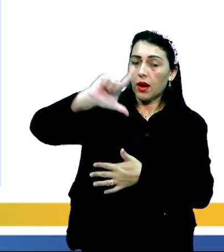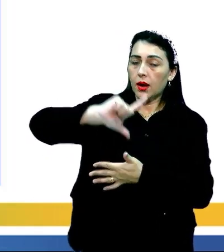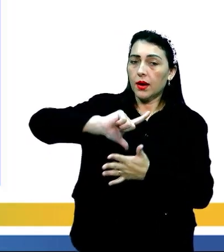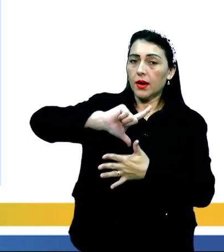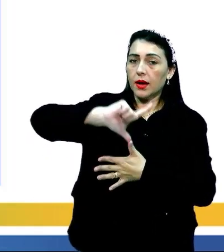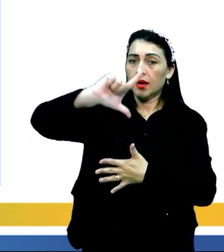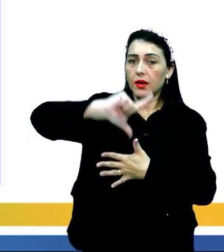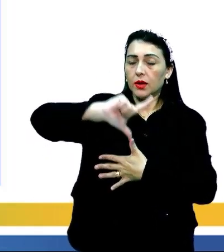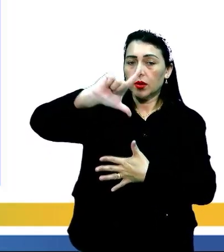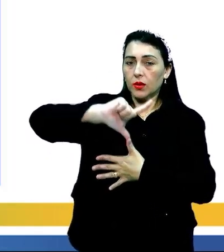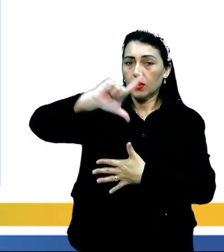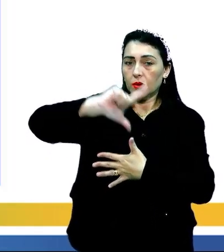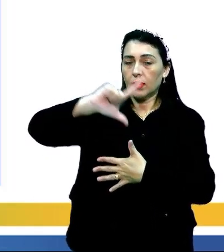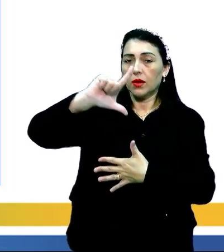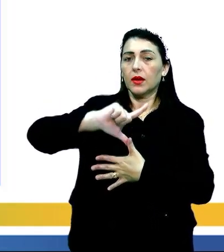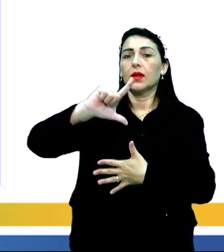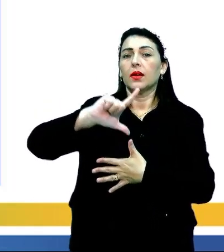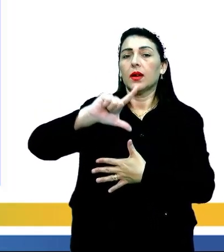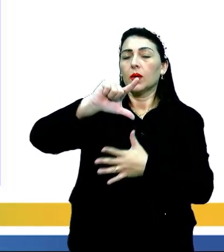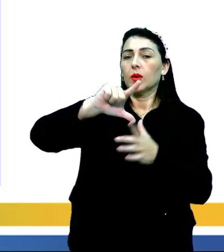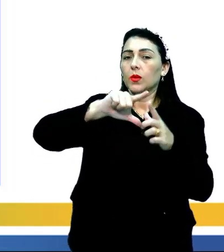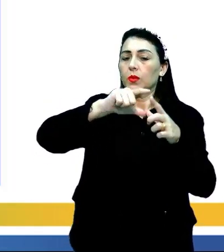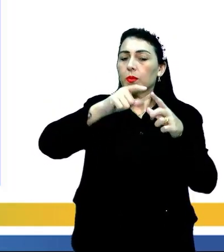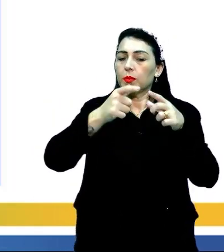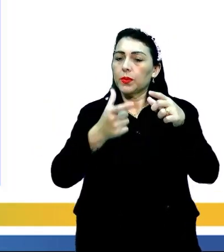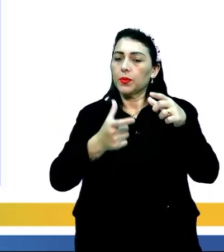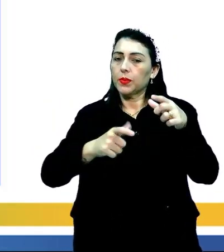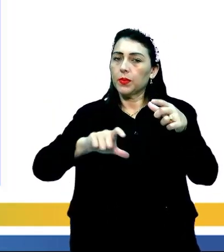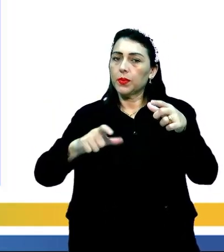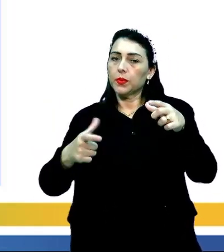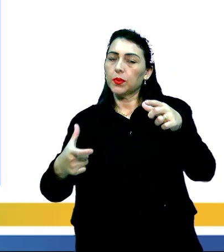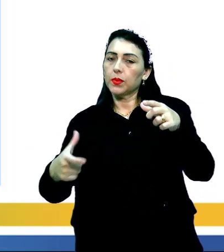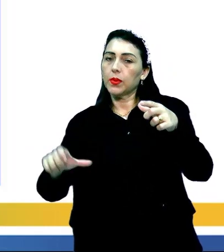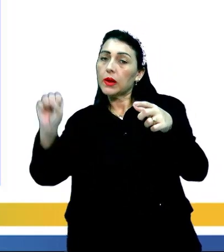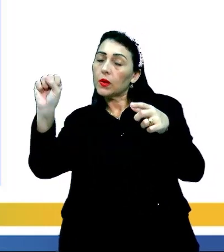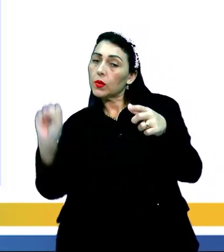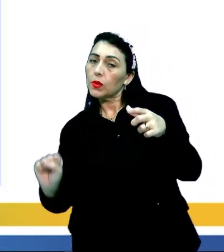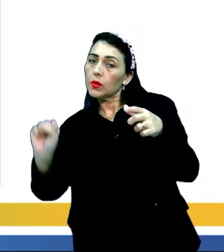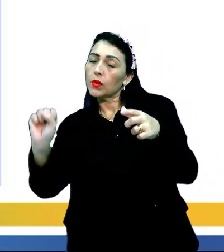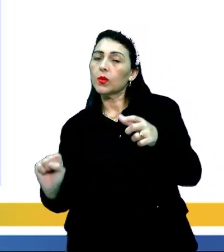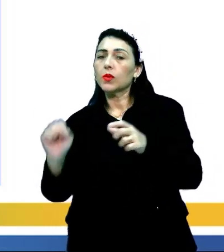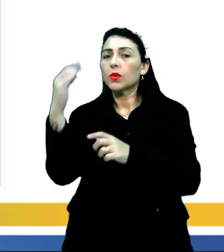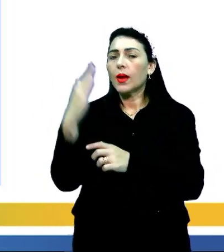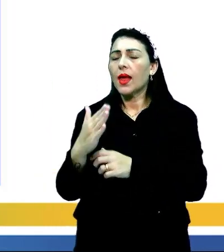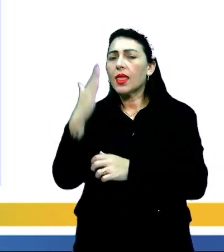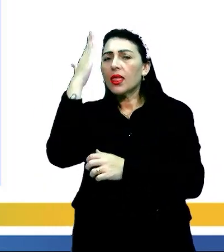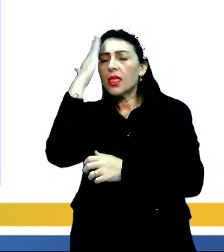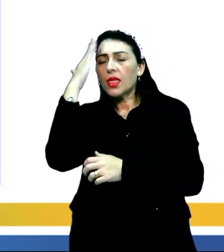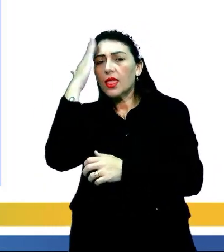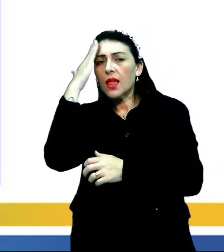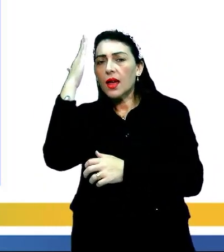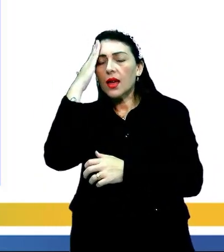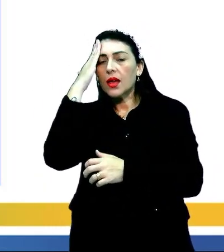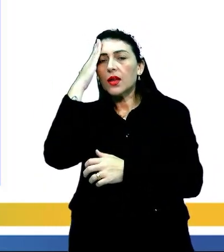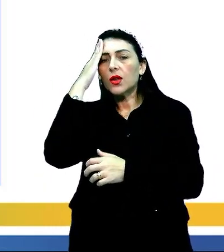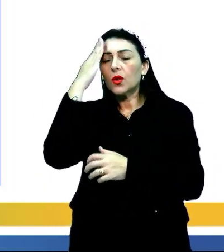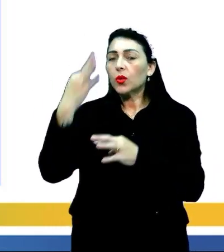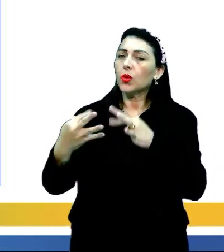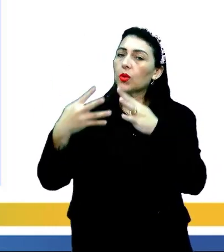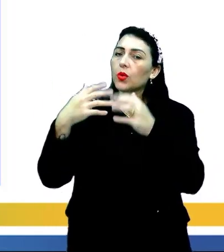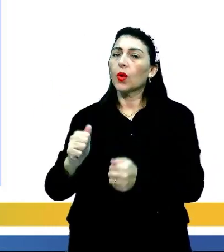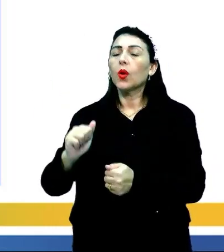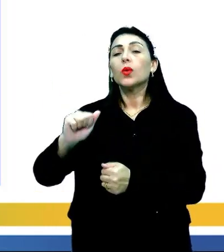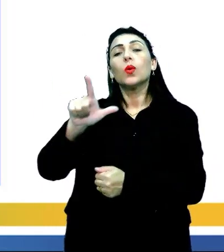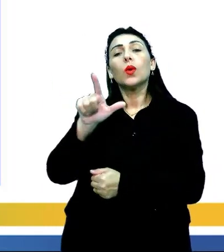norte do nordeste, vem aqui descendo até a região sul do Brasil. Então, compreende praticamente todo o